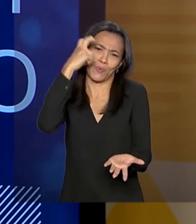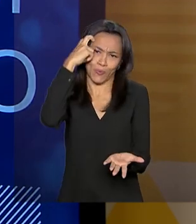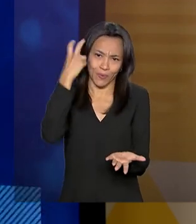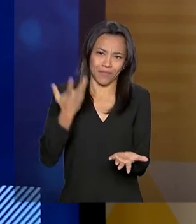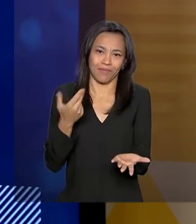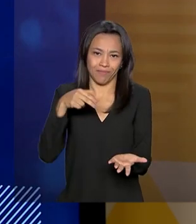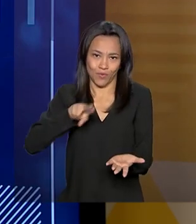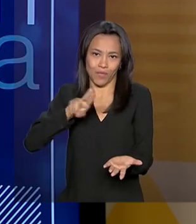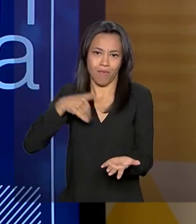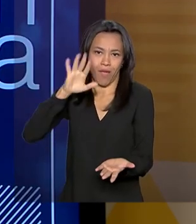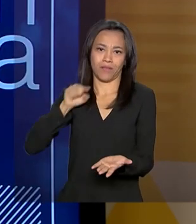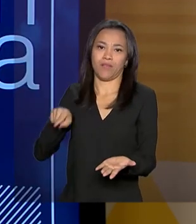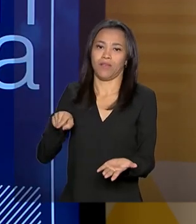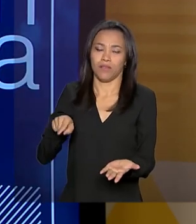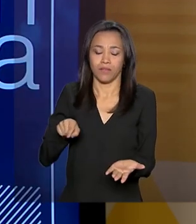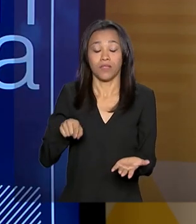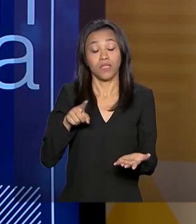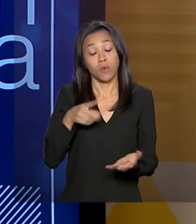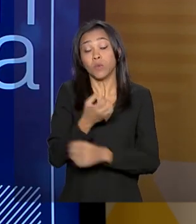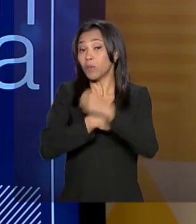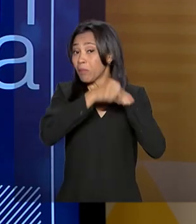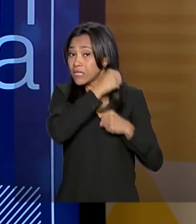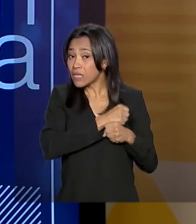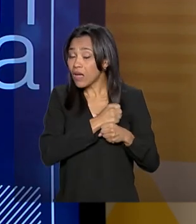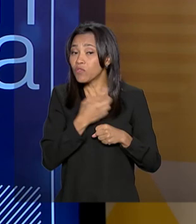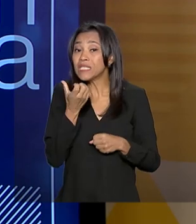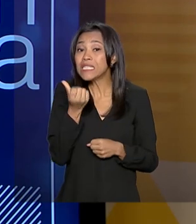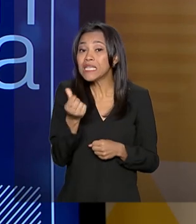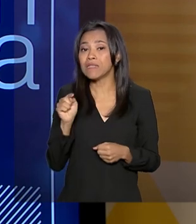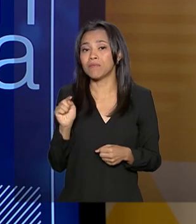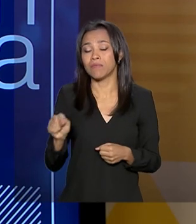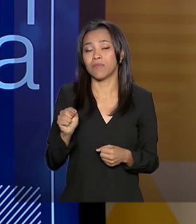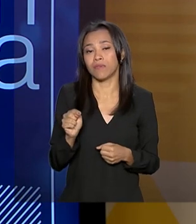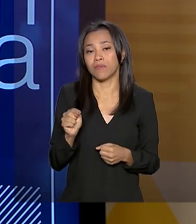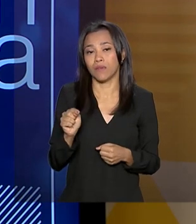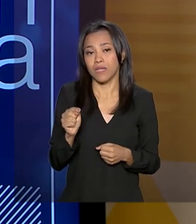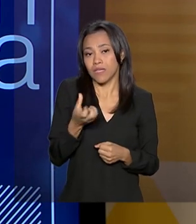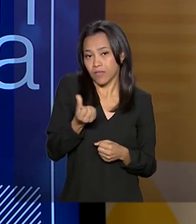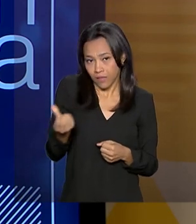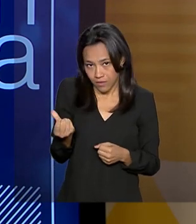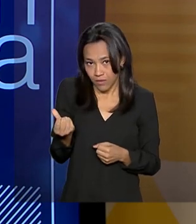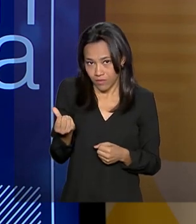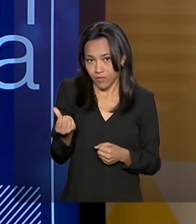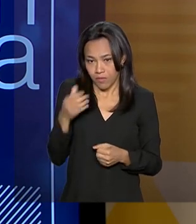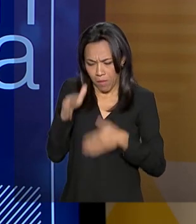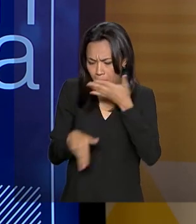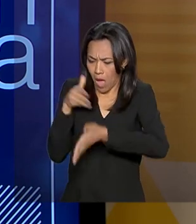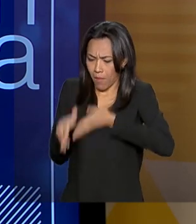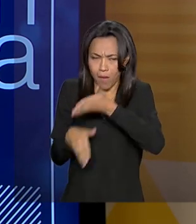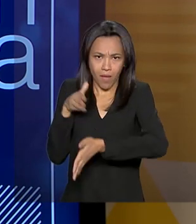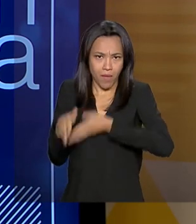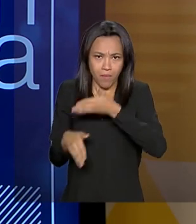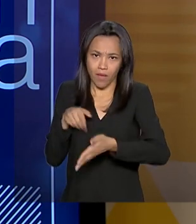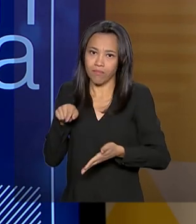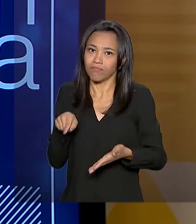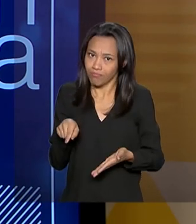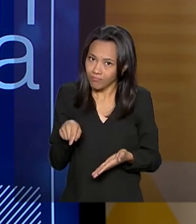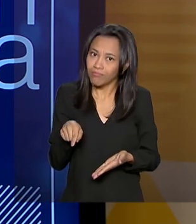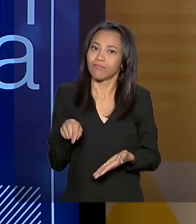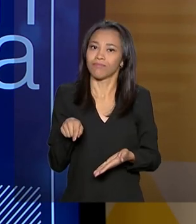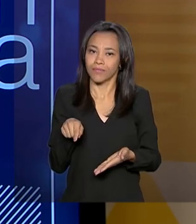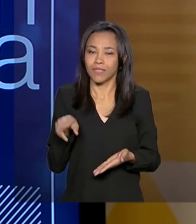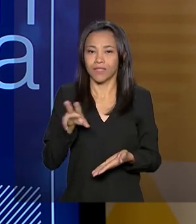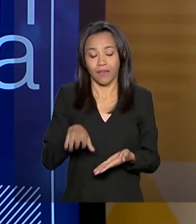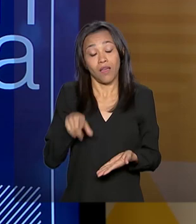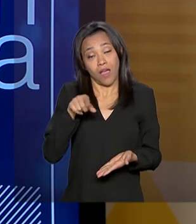na média por ano e ano passado foram 600 mil atendimentos. O que é importante dizer, com uma resolutibilidade,